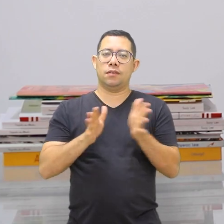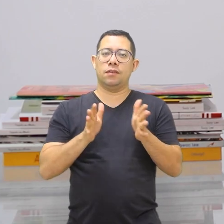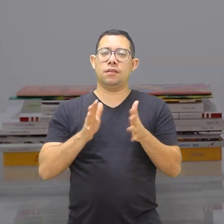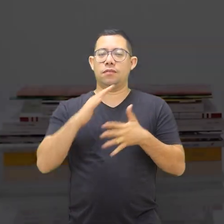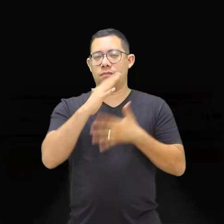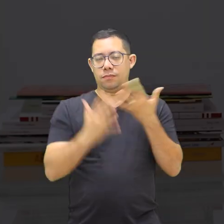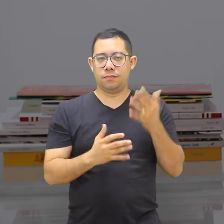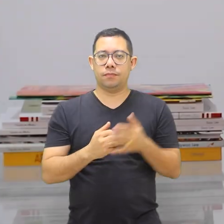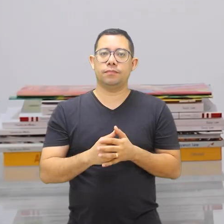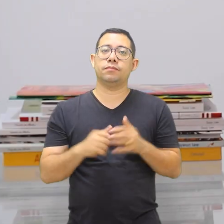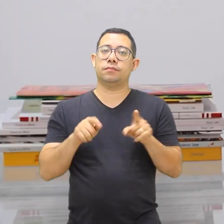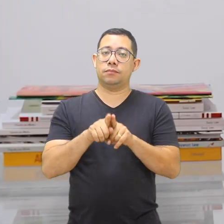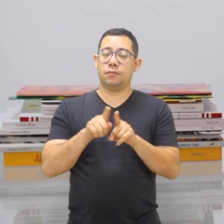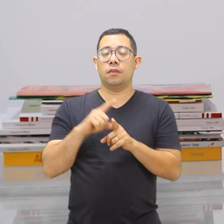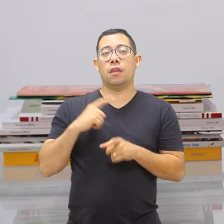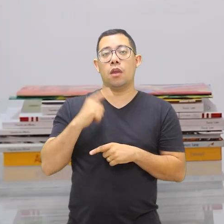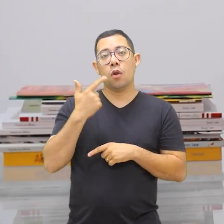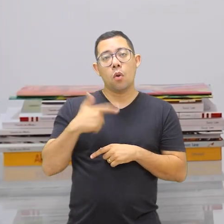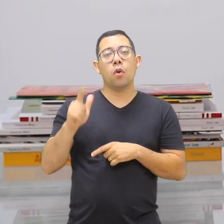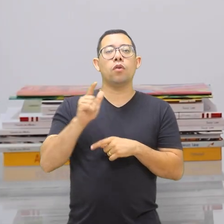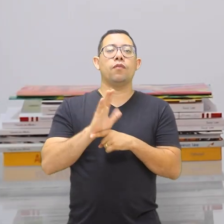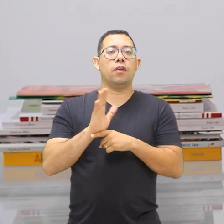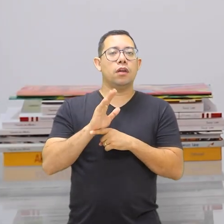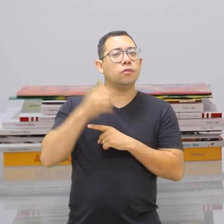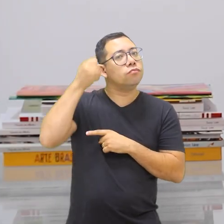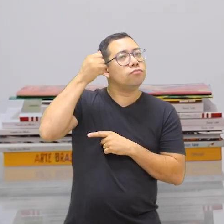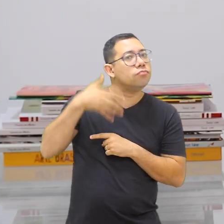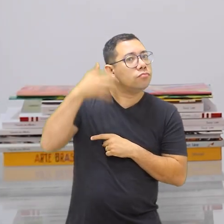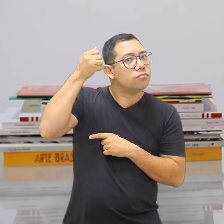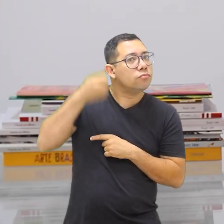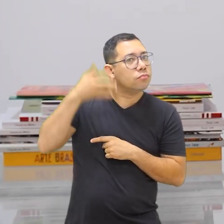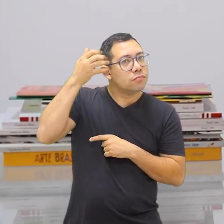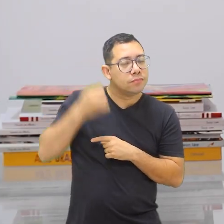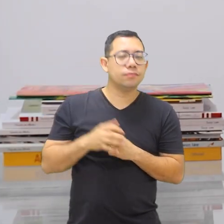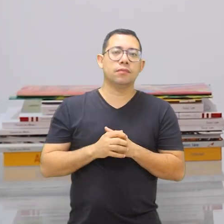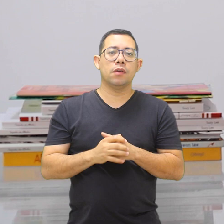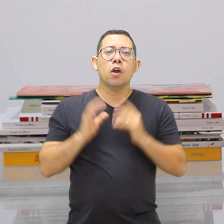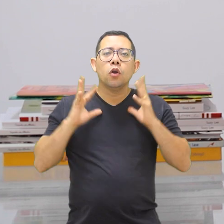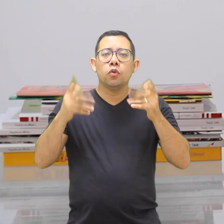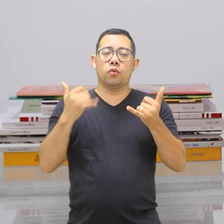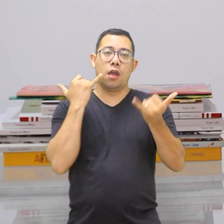tem acesso em libras. E nós também temos um vídeo com a audiodescrição das imagens.